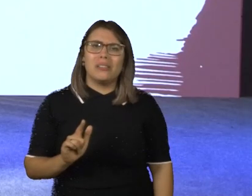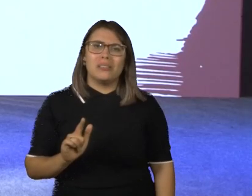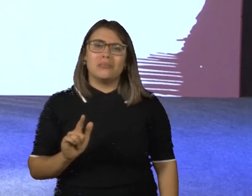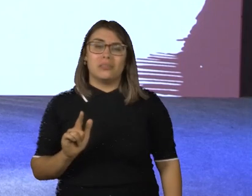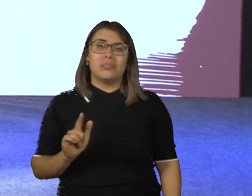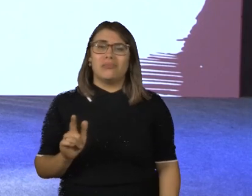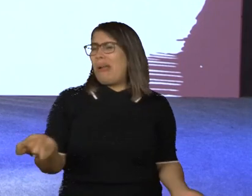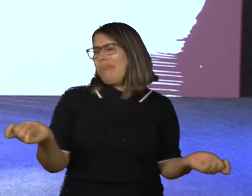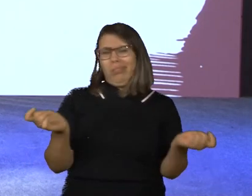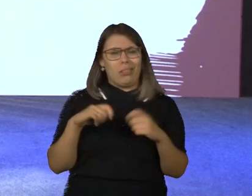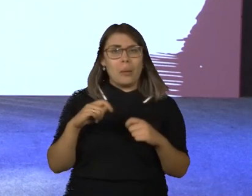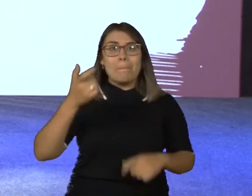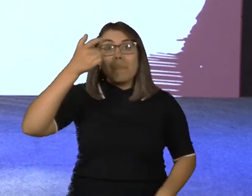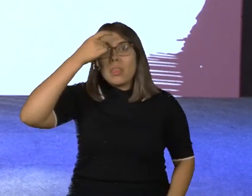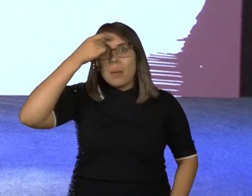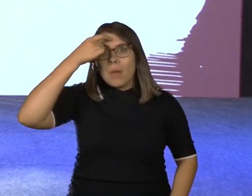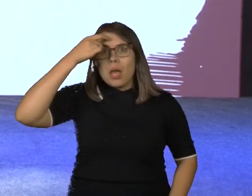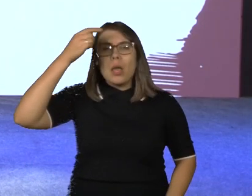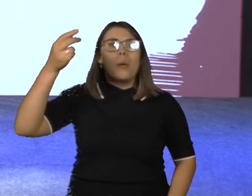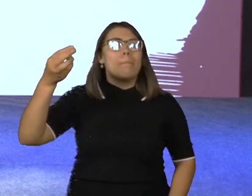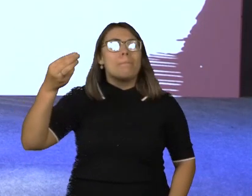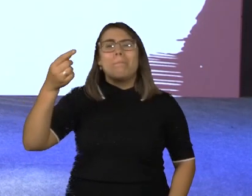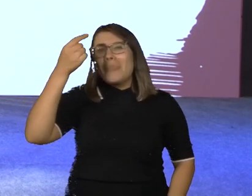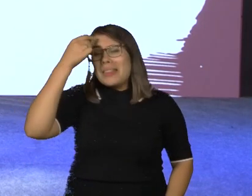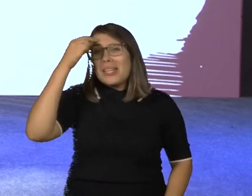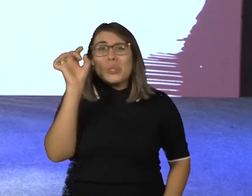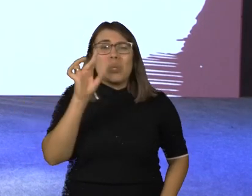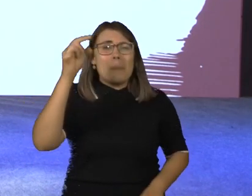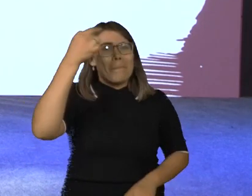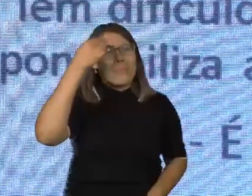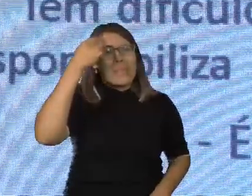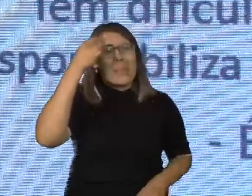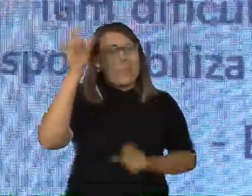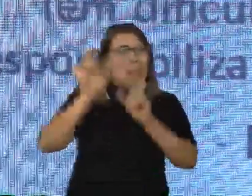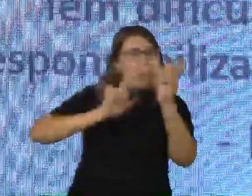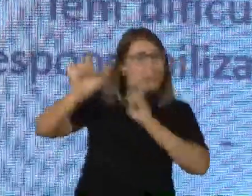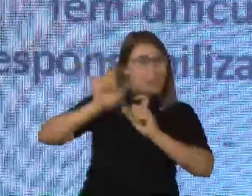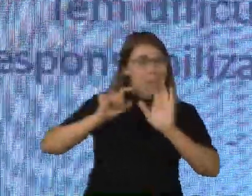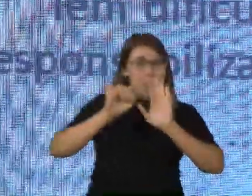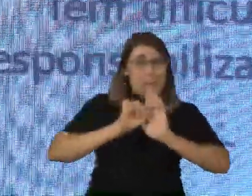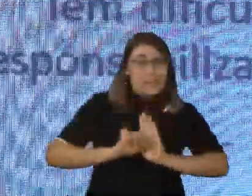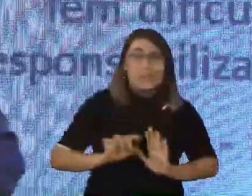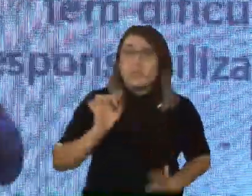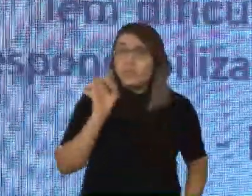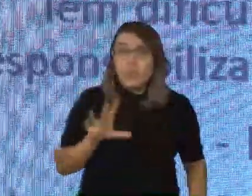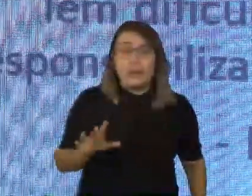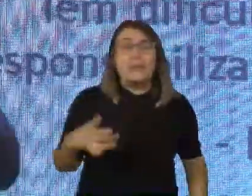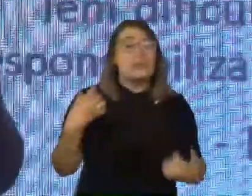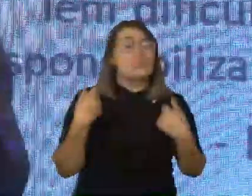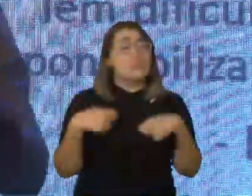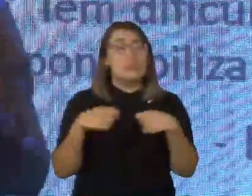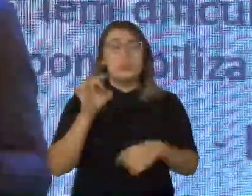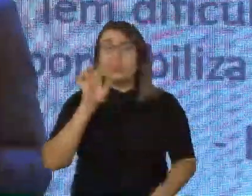uma mente que está sempre com pensamento negativo. Qualquer coisa que ela enxerga, ela olha e pensa de uma maneira negativa. Ela tem uma